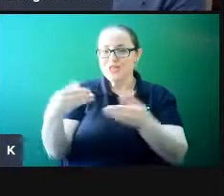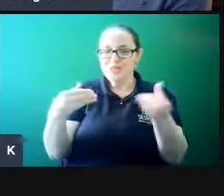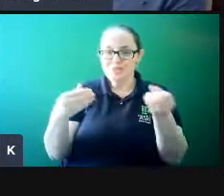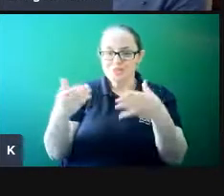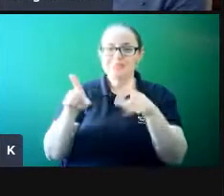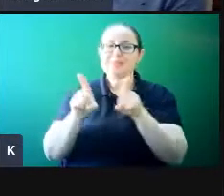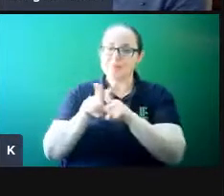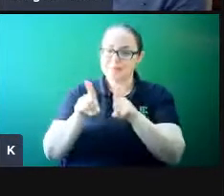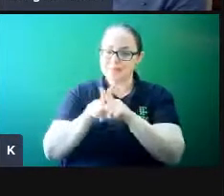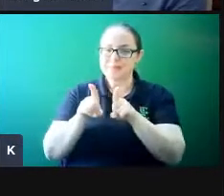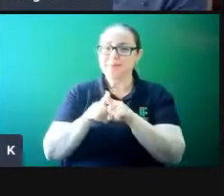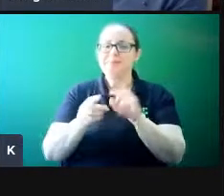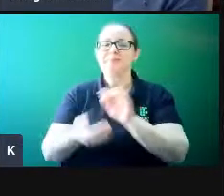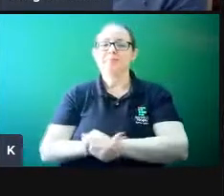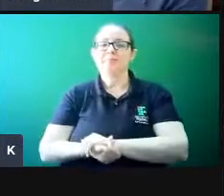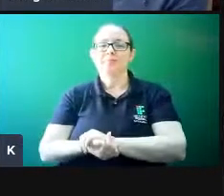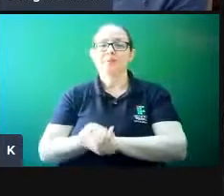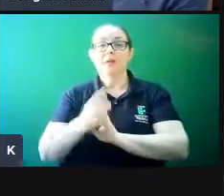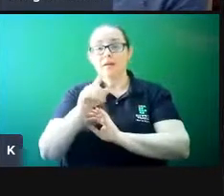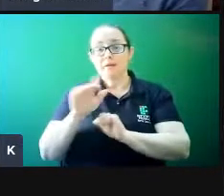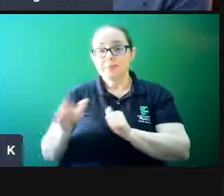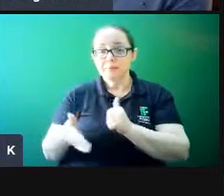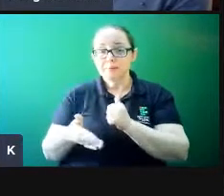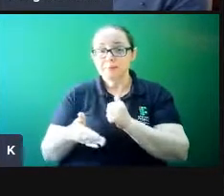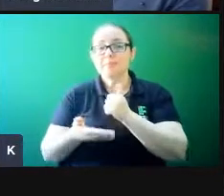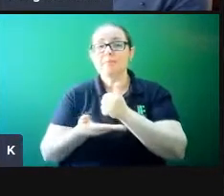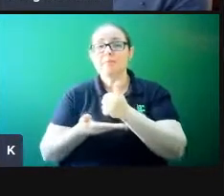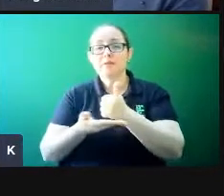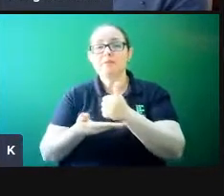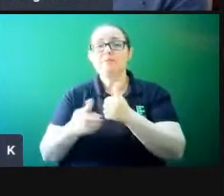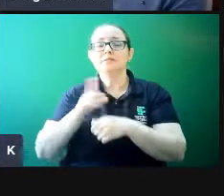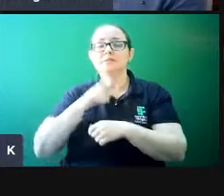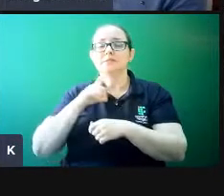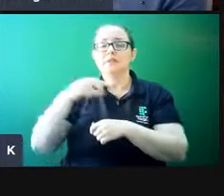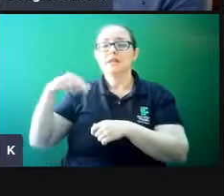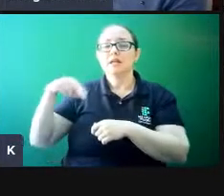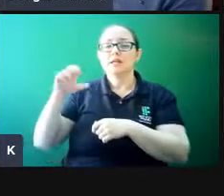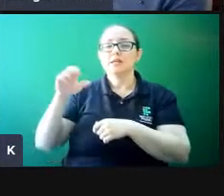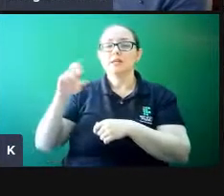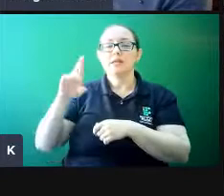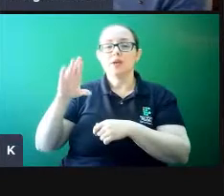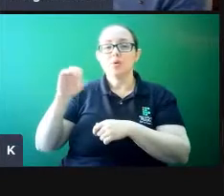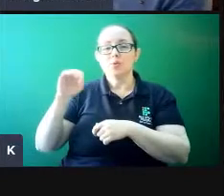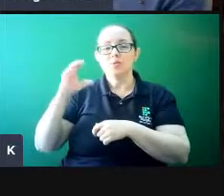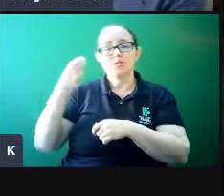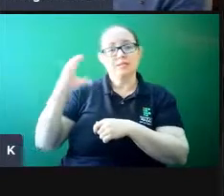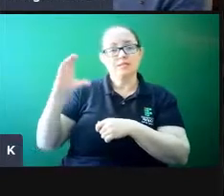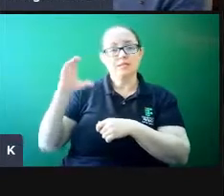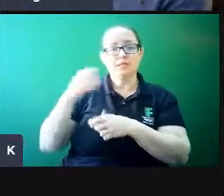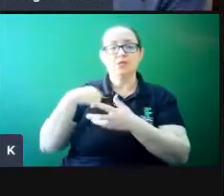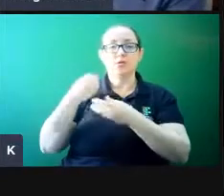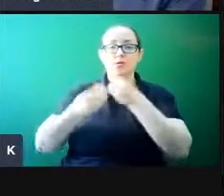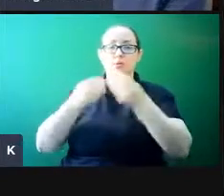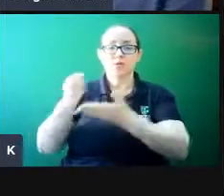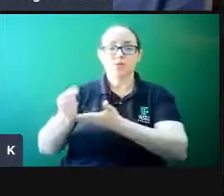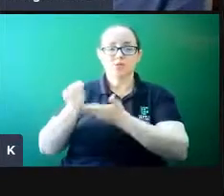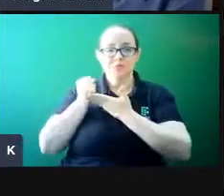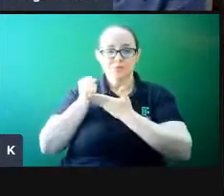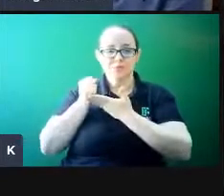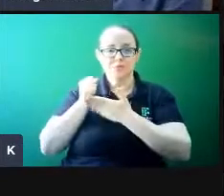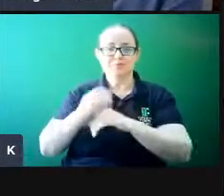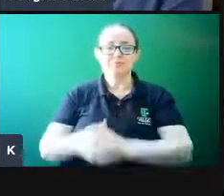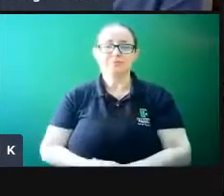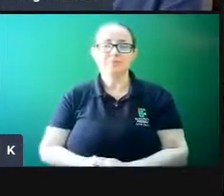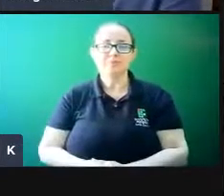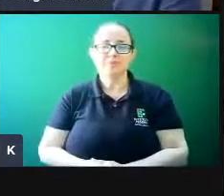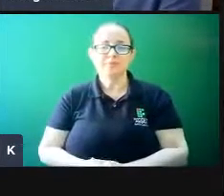embasamento das neurociências relacionadas ao nosso processo de criação. Um